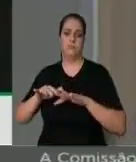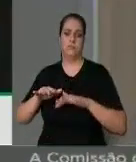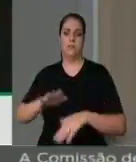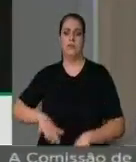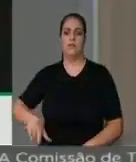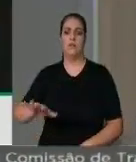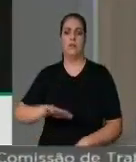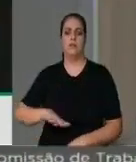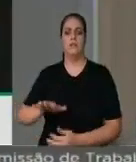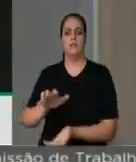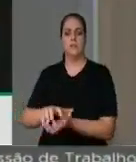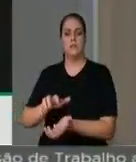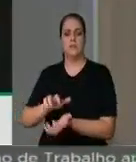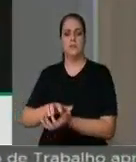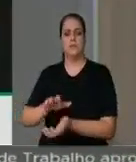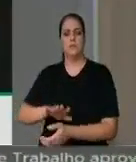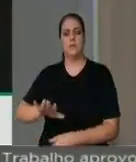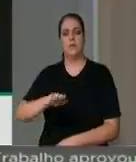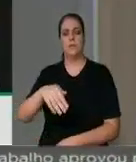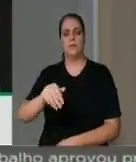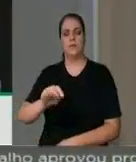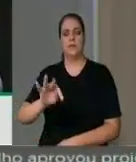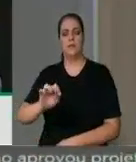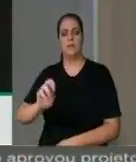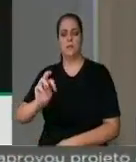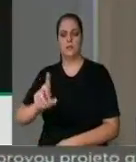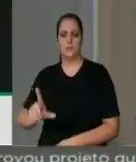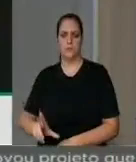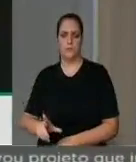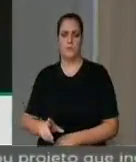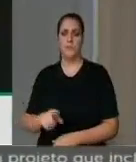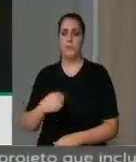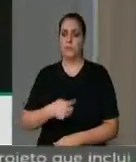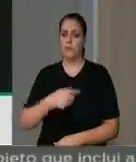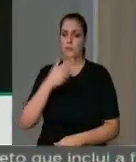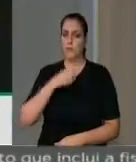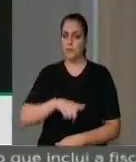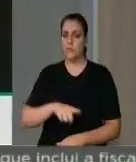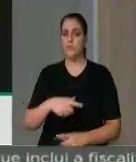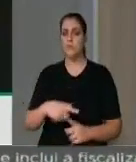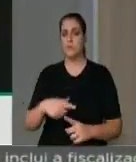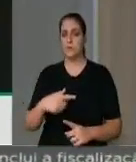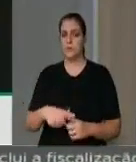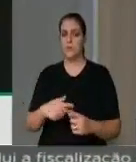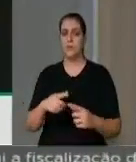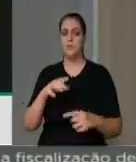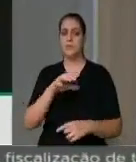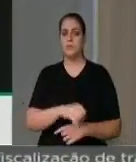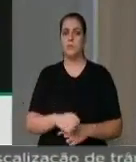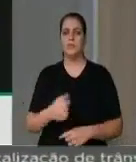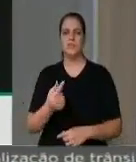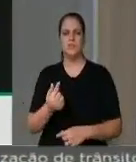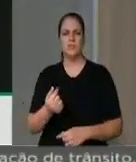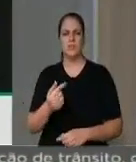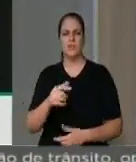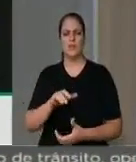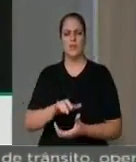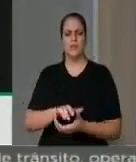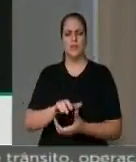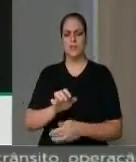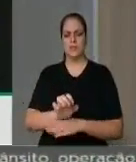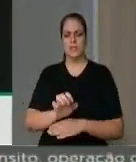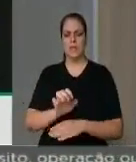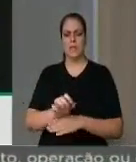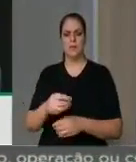só conseguimos, em razão da crise econômica que retirou dinheiro das receitas, dos estados, da União e dos